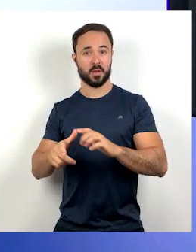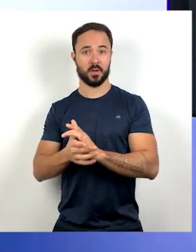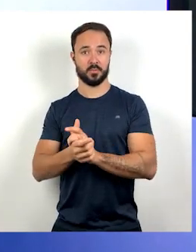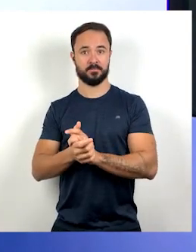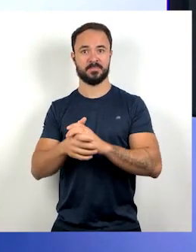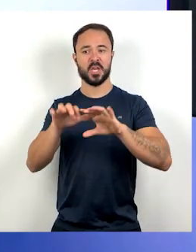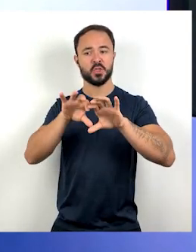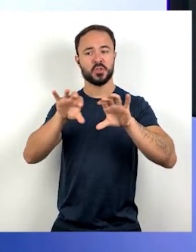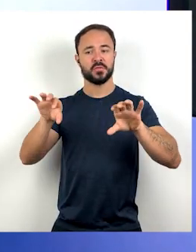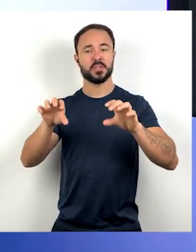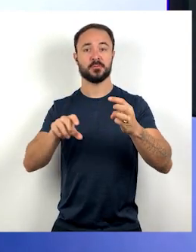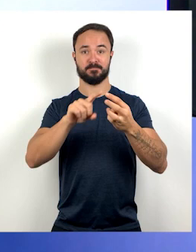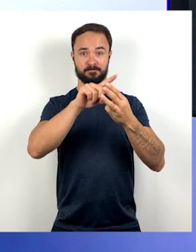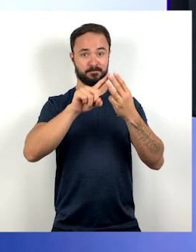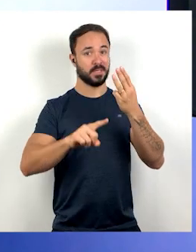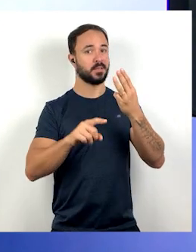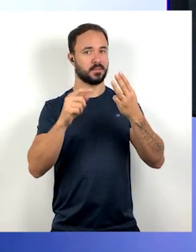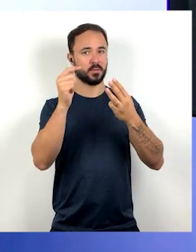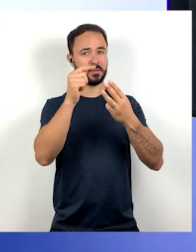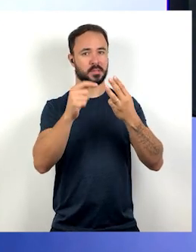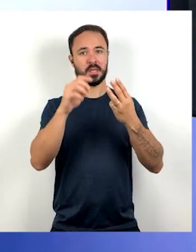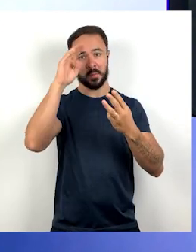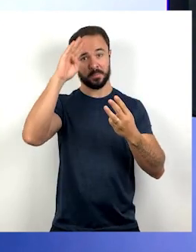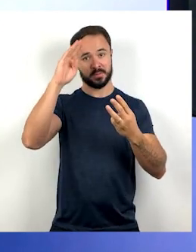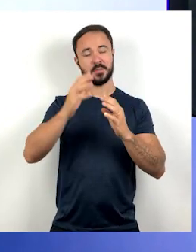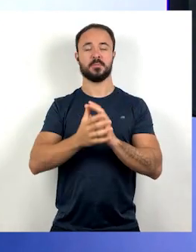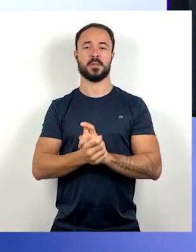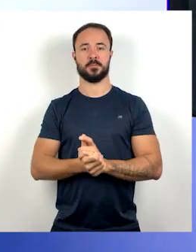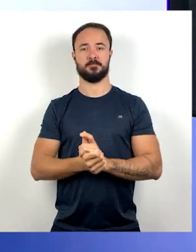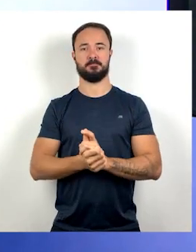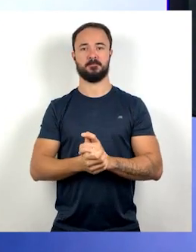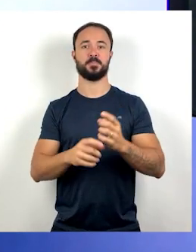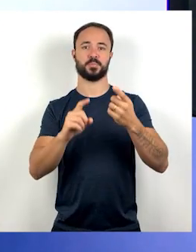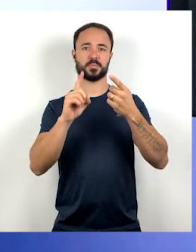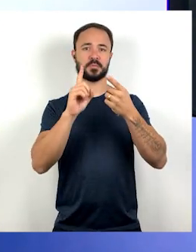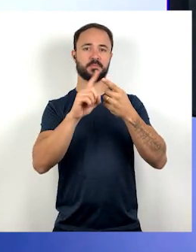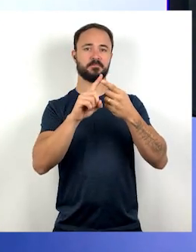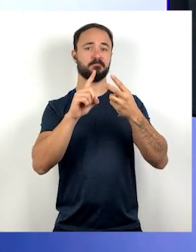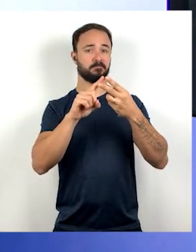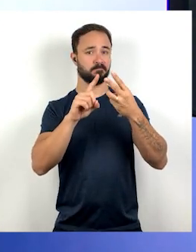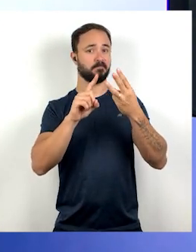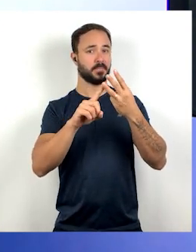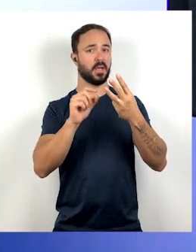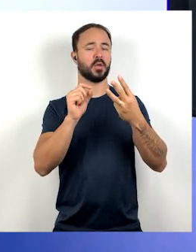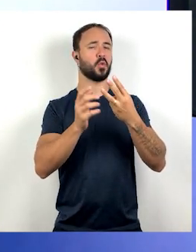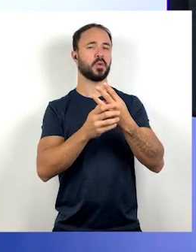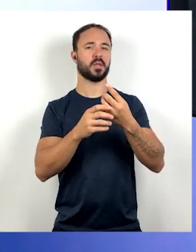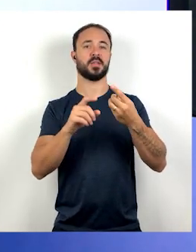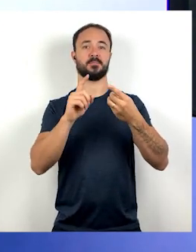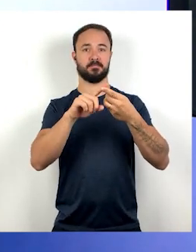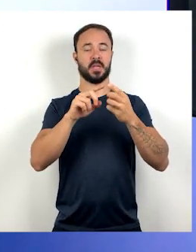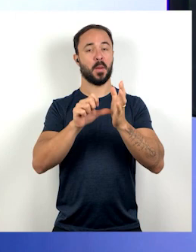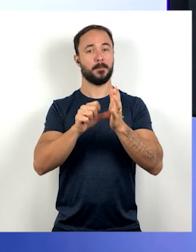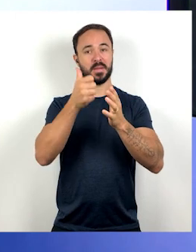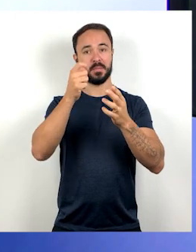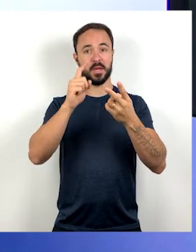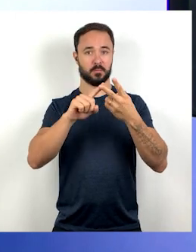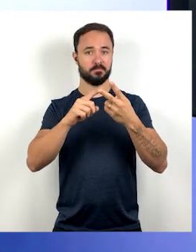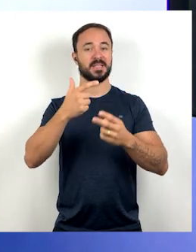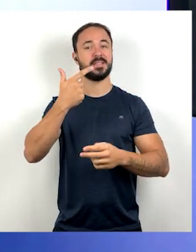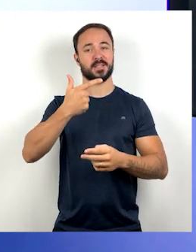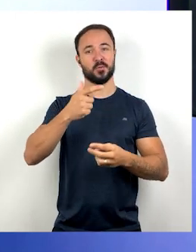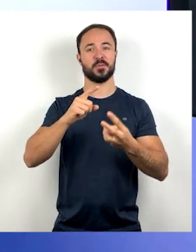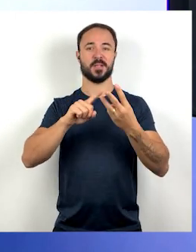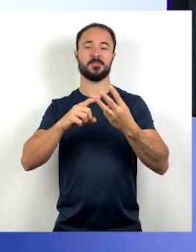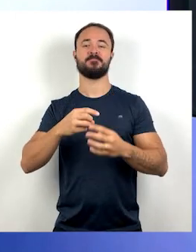economia, tá? Os setores da economia são os setores primário, o setor secundário e o setor terciário.